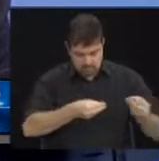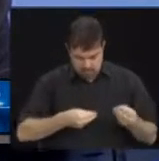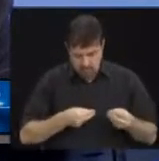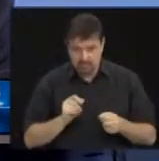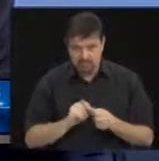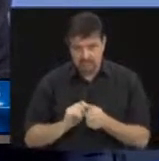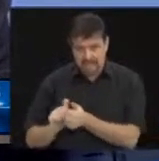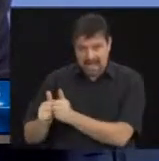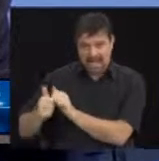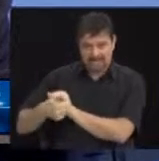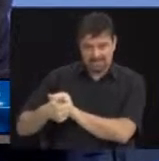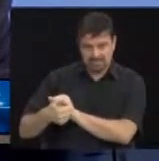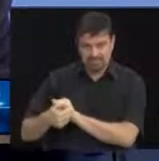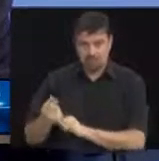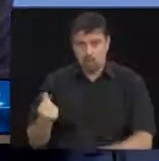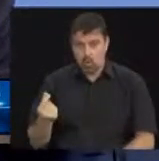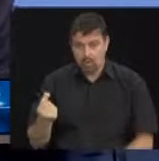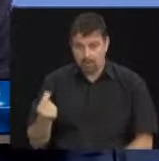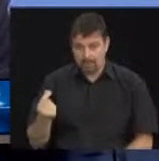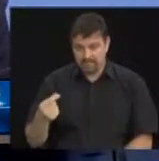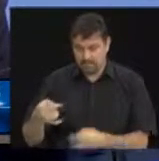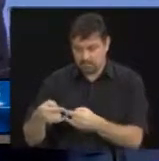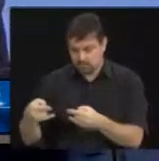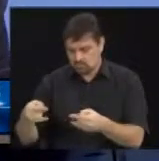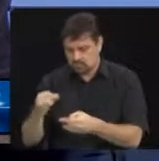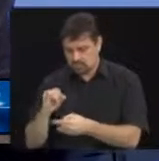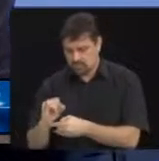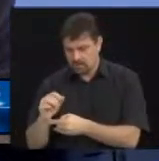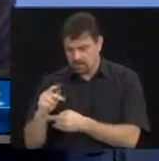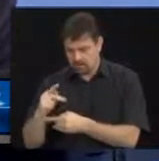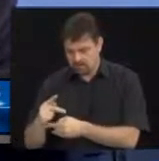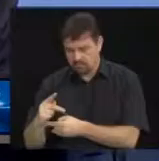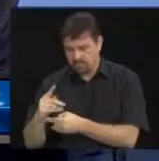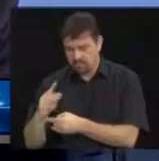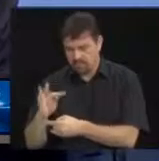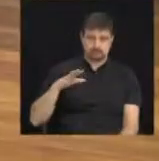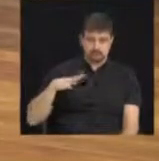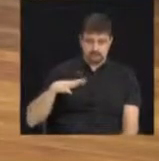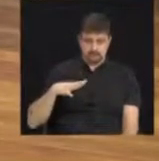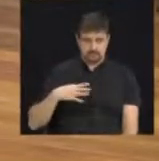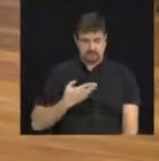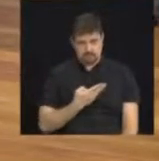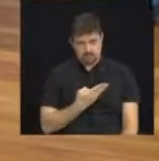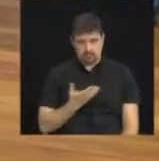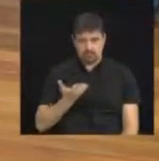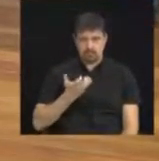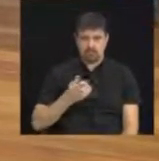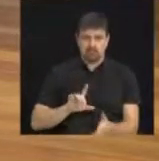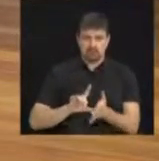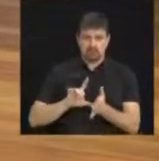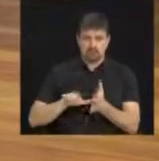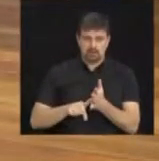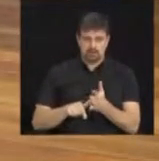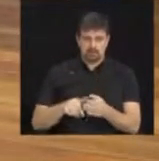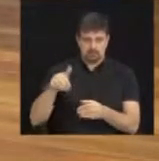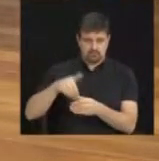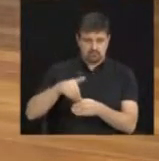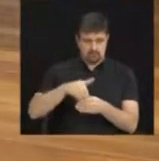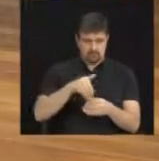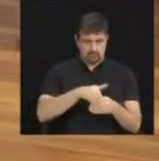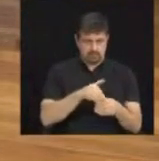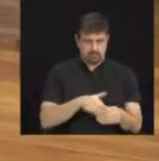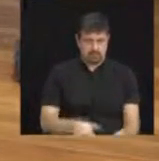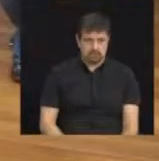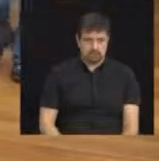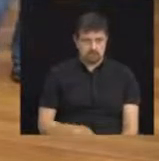adequando a situação de fato, de direito à situação de fato que ali existe. O vereador Ângelo Barreto insistiu que é preciso